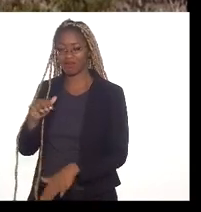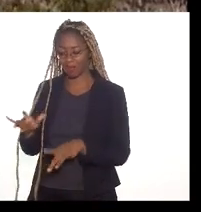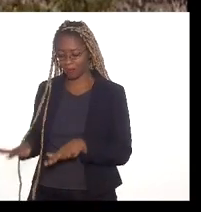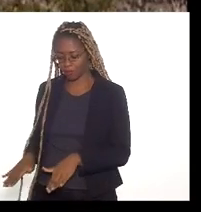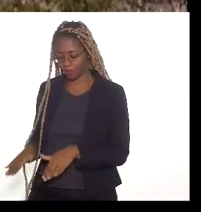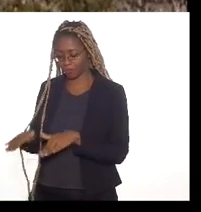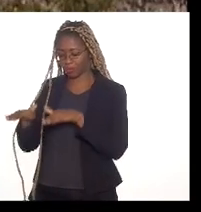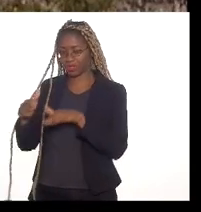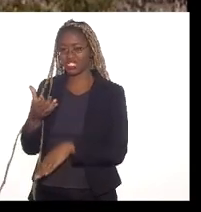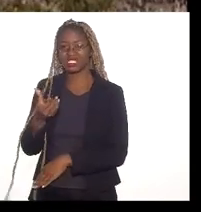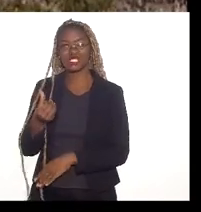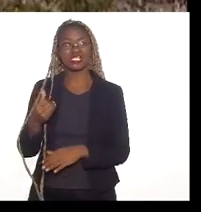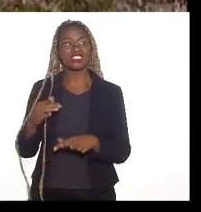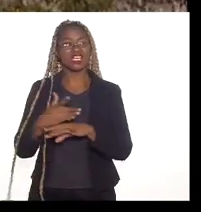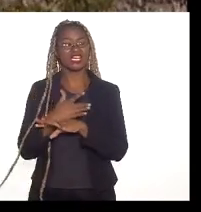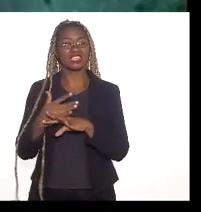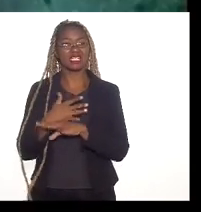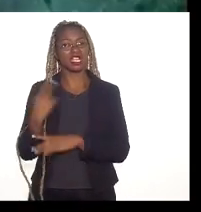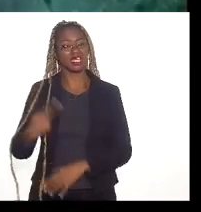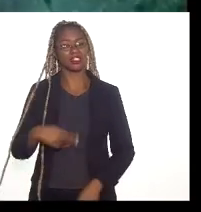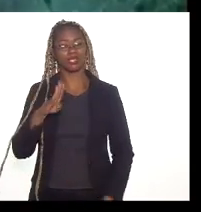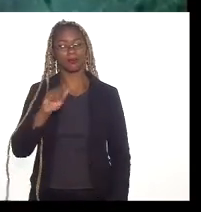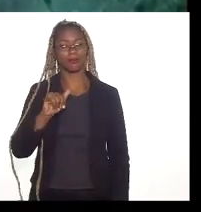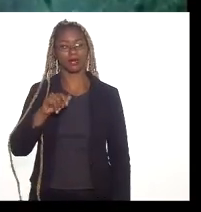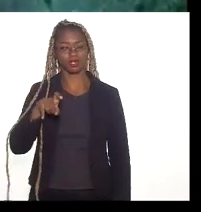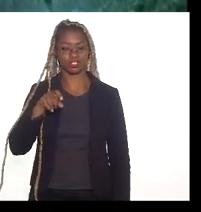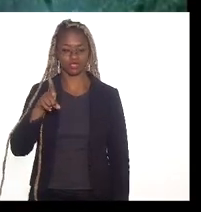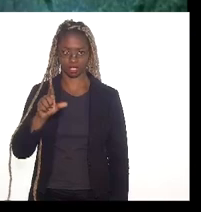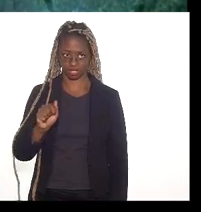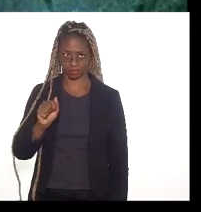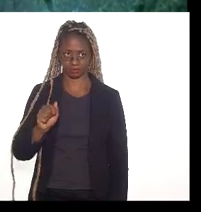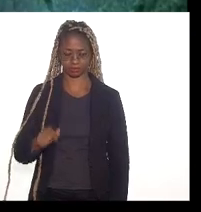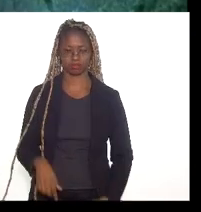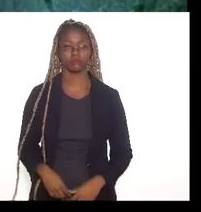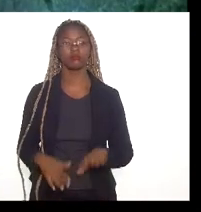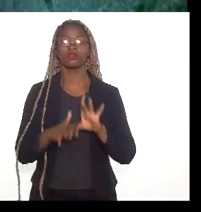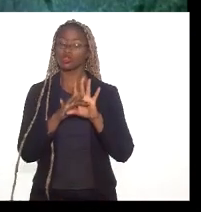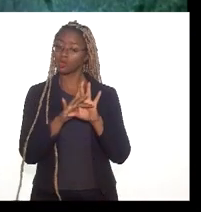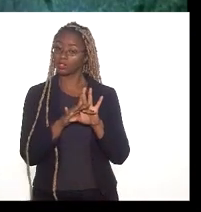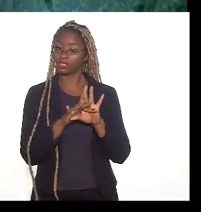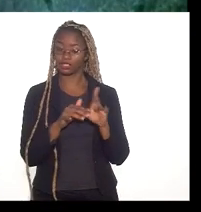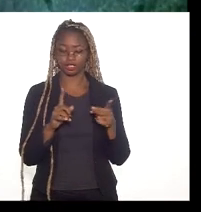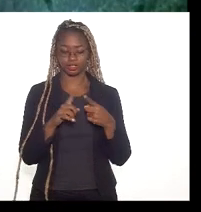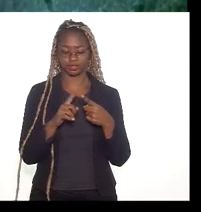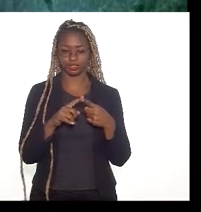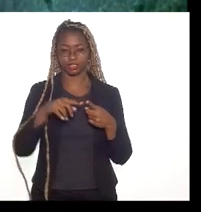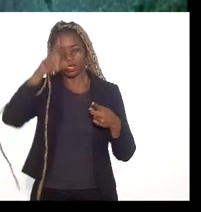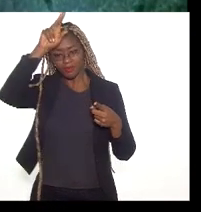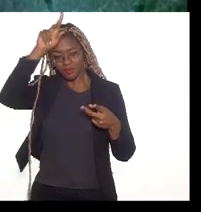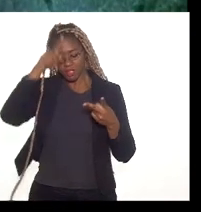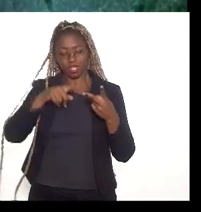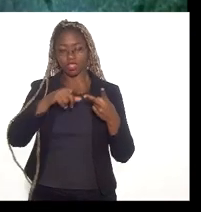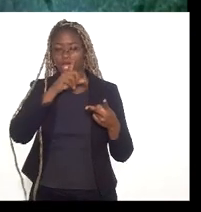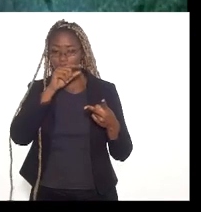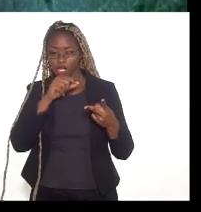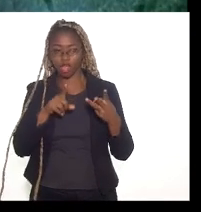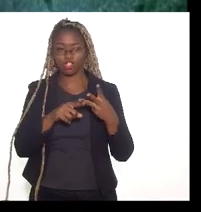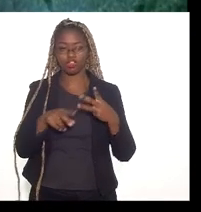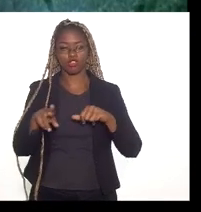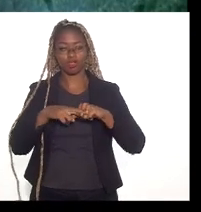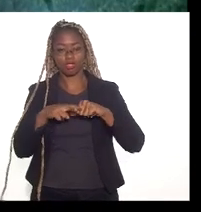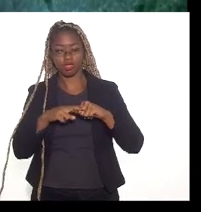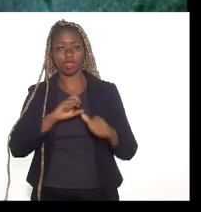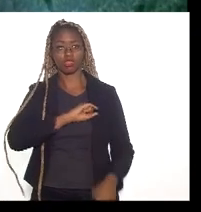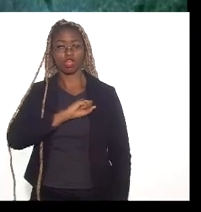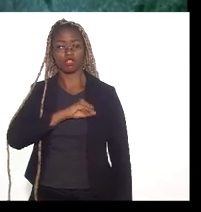seis cidades da Baixada Fluminense. Na lista, além de Duque de Caxias, estão Nilópolis, Mesquita, Belforrocho, São